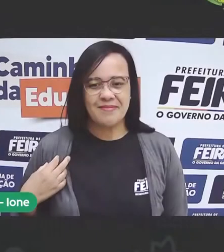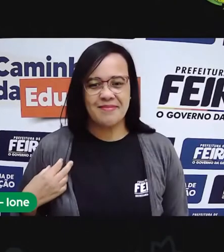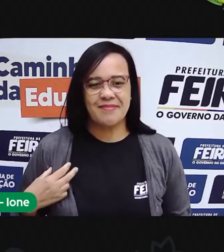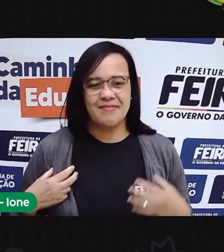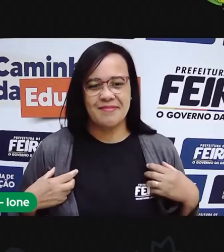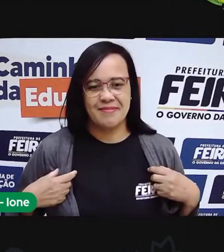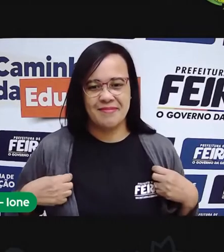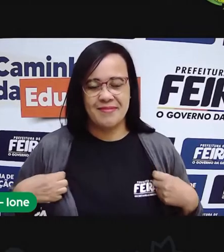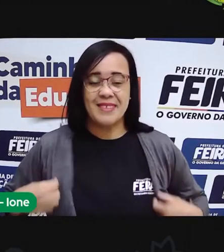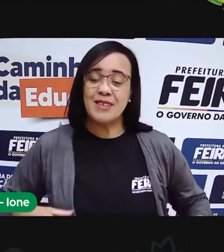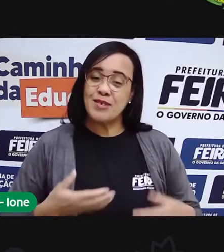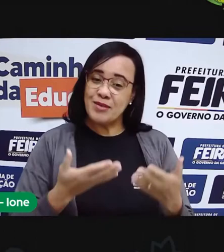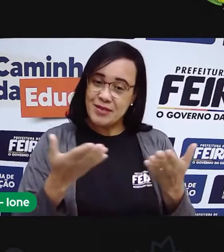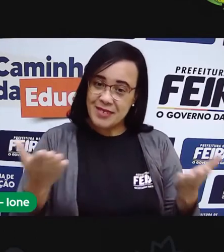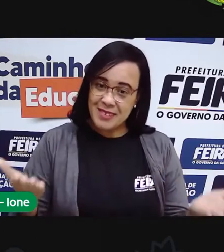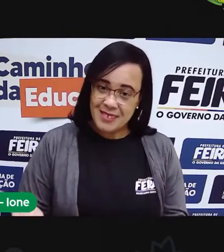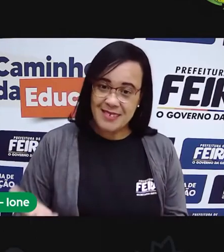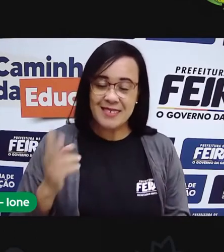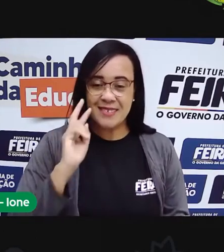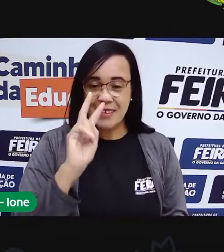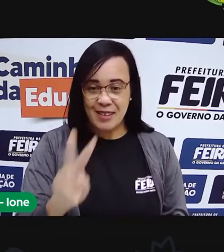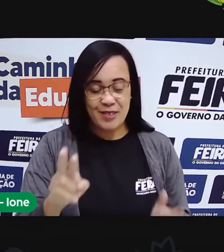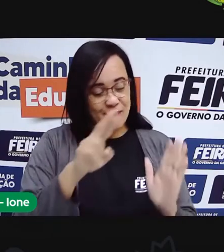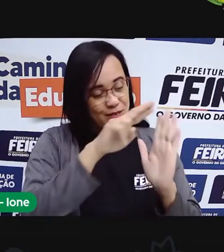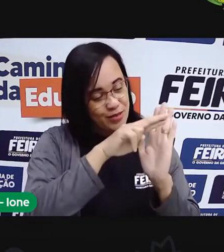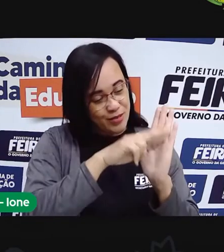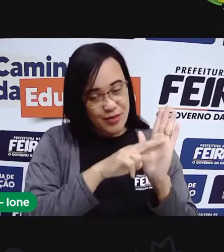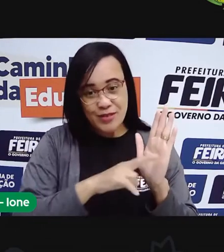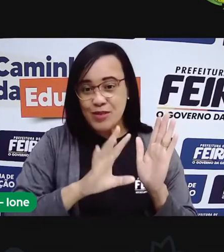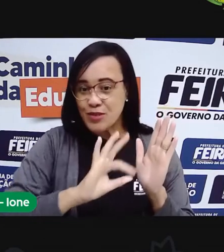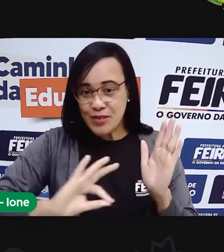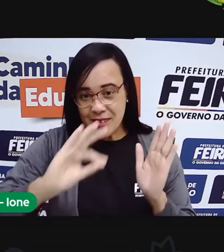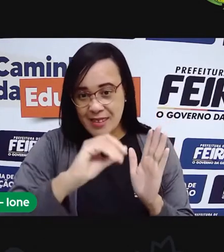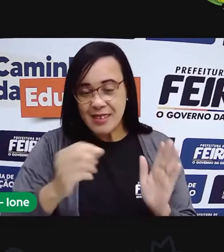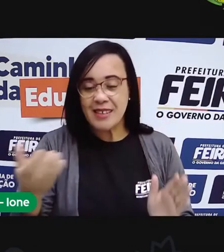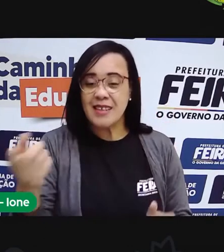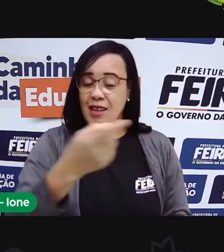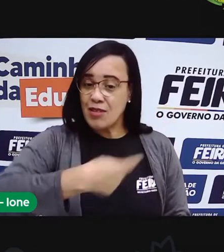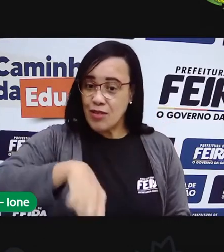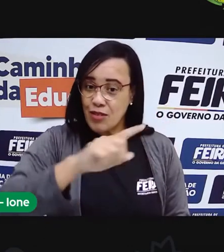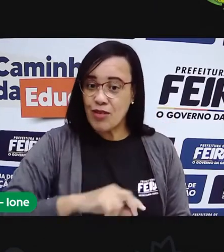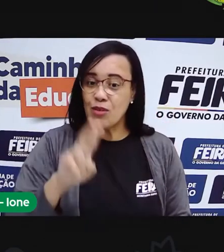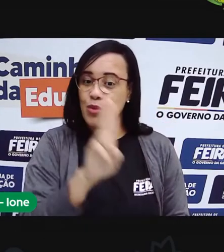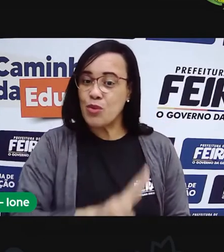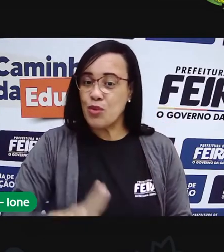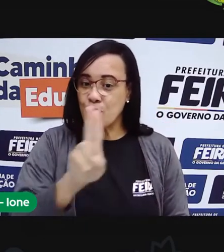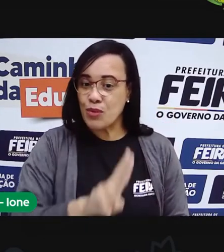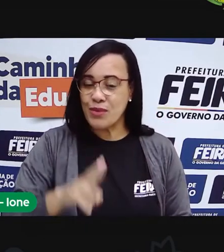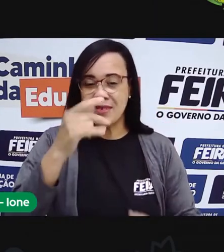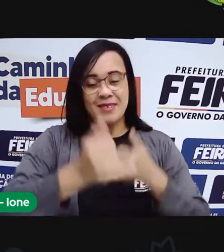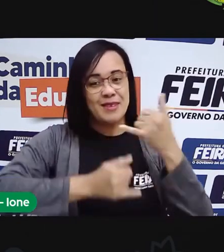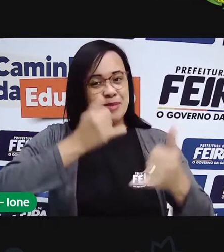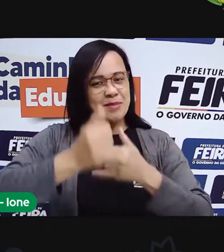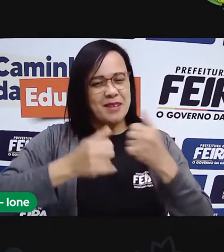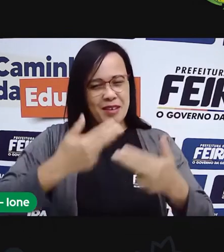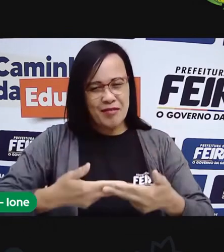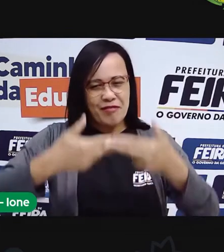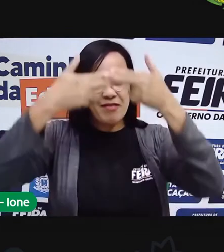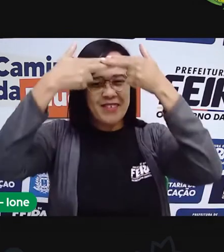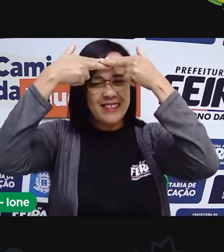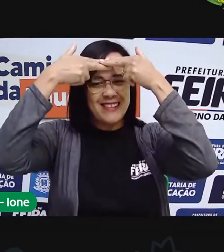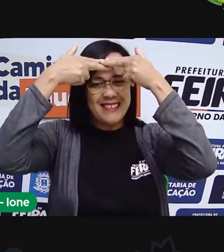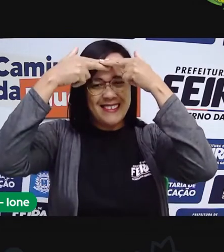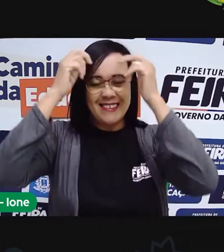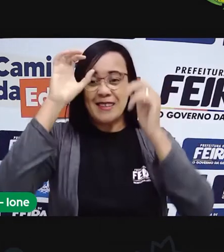Como vocês já viram todas as seguintes, agora nós vamos utilizar o joguinho para explicar tudo aquilo